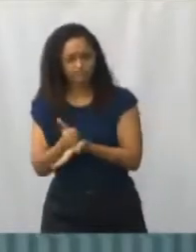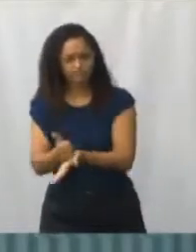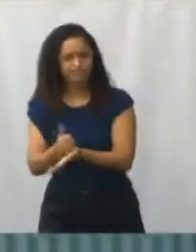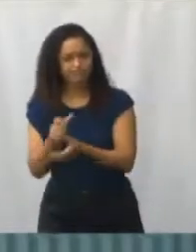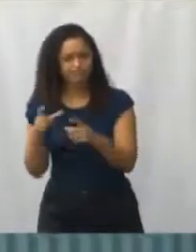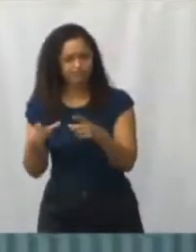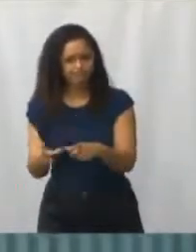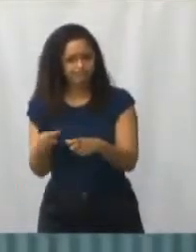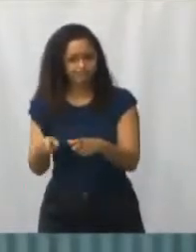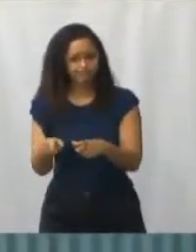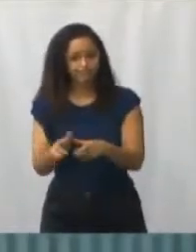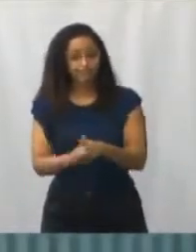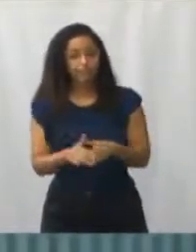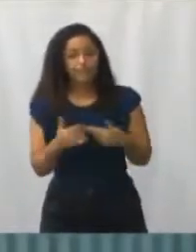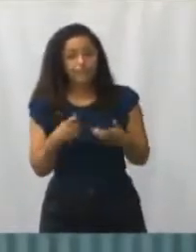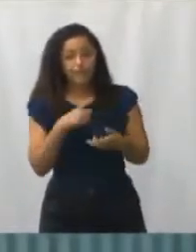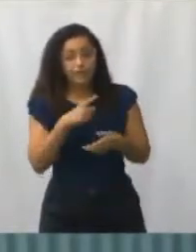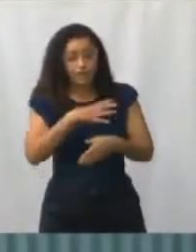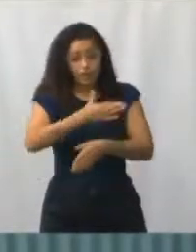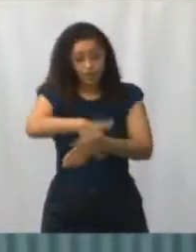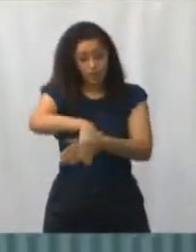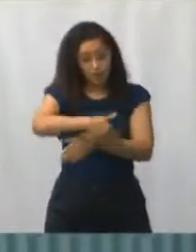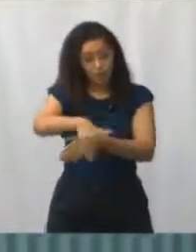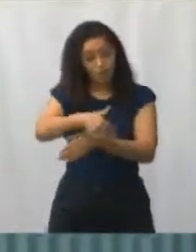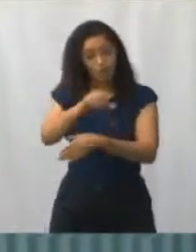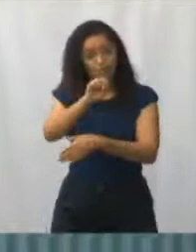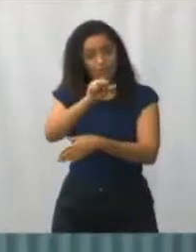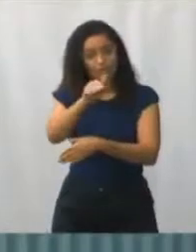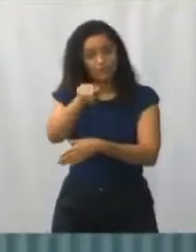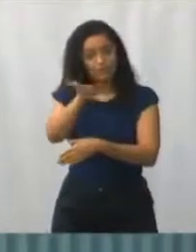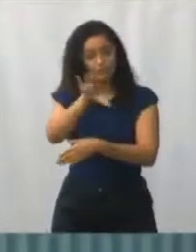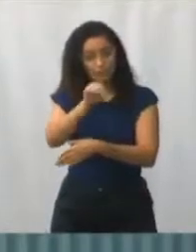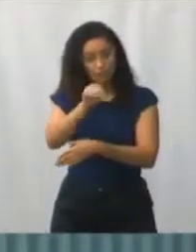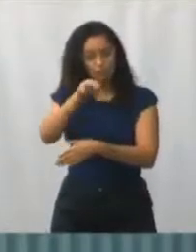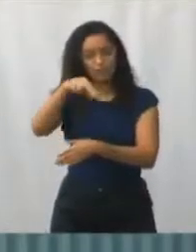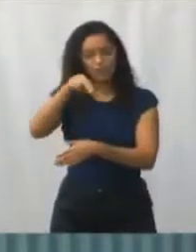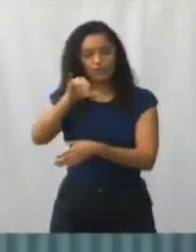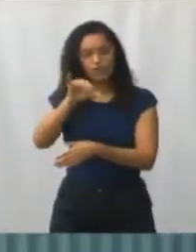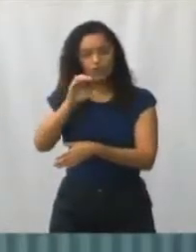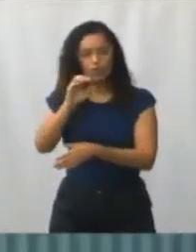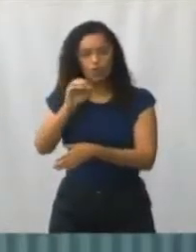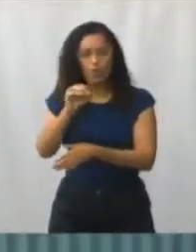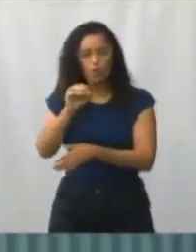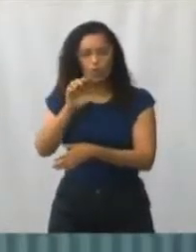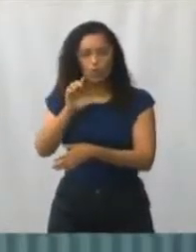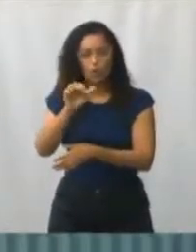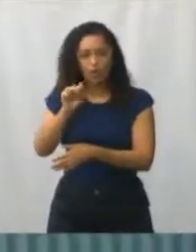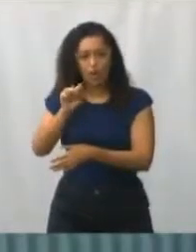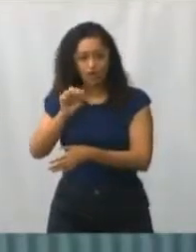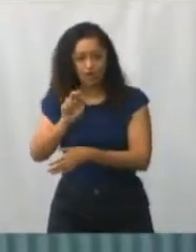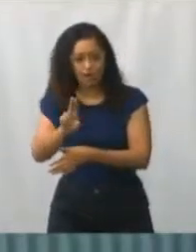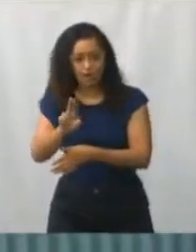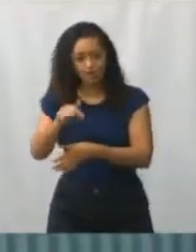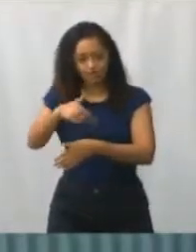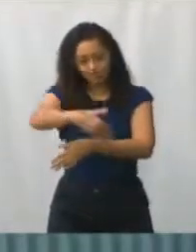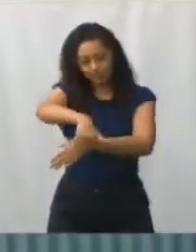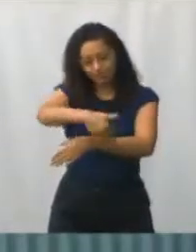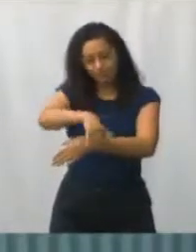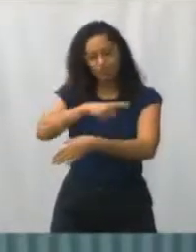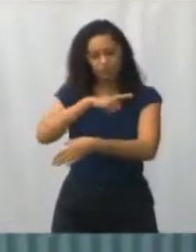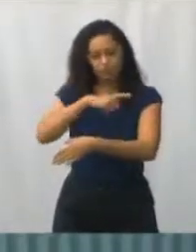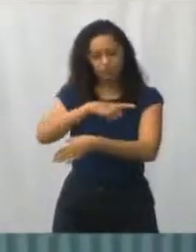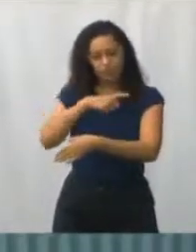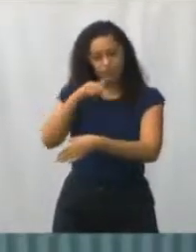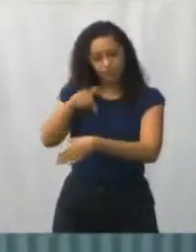Lázaro, início da São Nicolau, que é uma rua que requer uma atenção especial. O secretário foi lá, o prefeito também fez uma